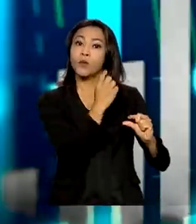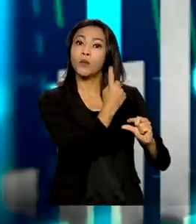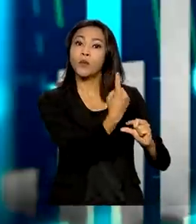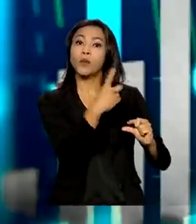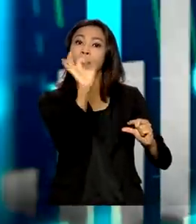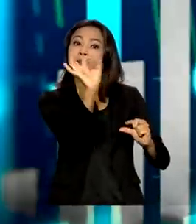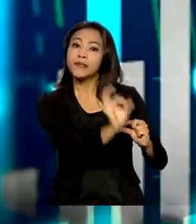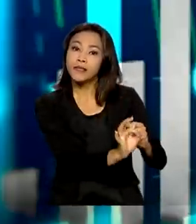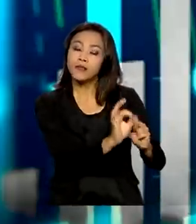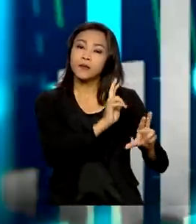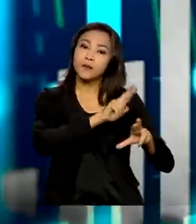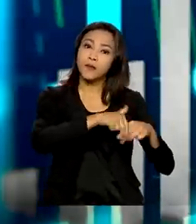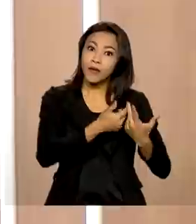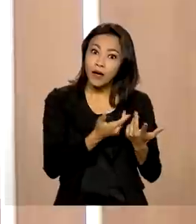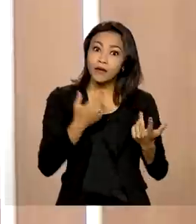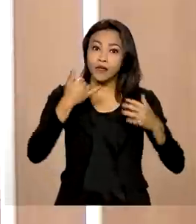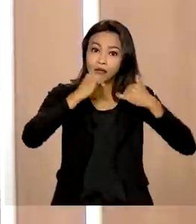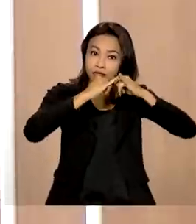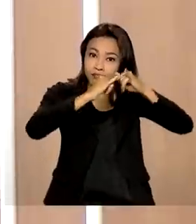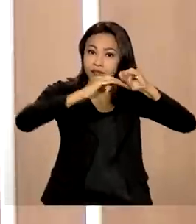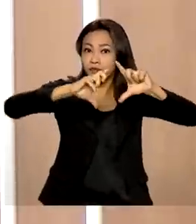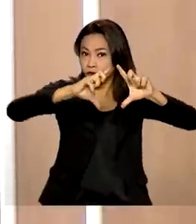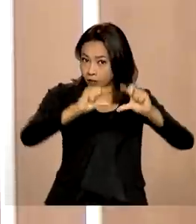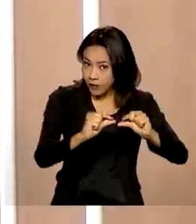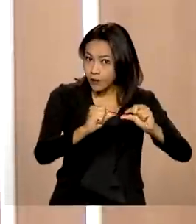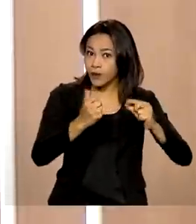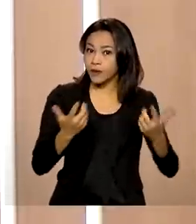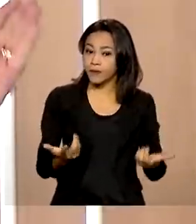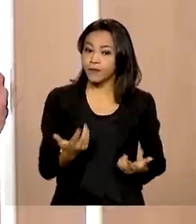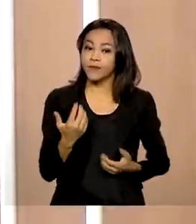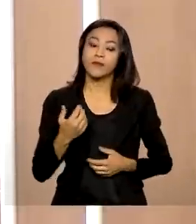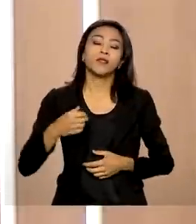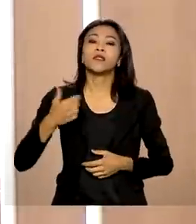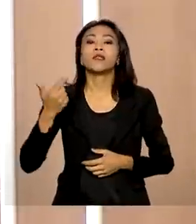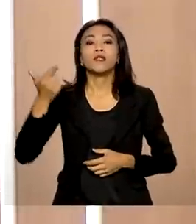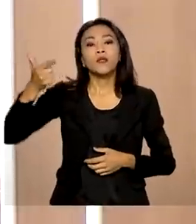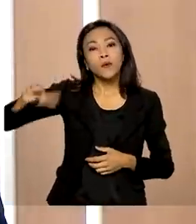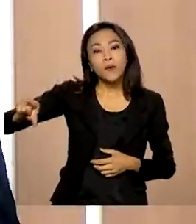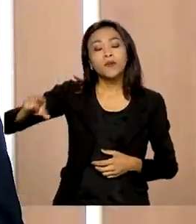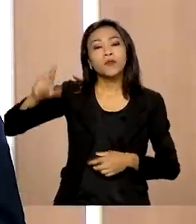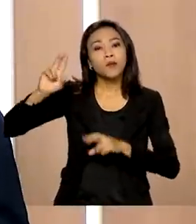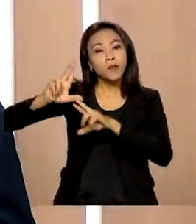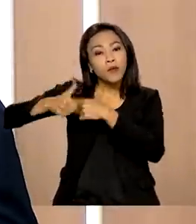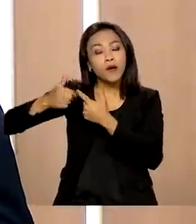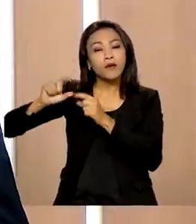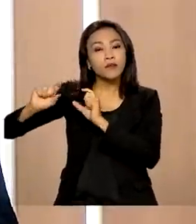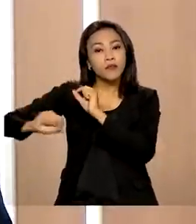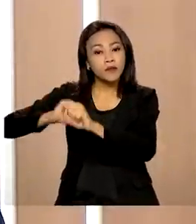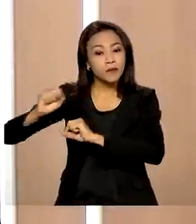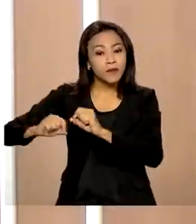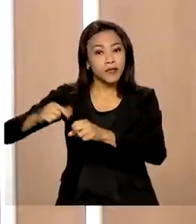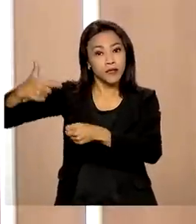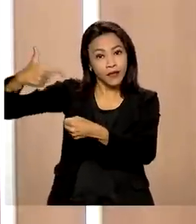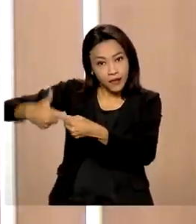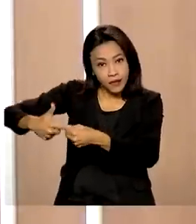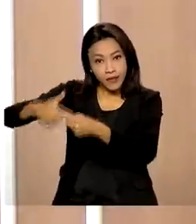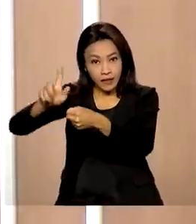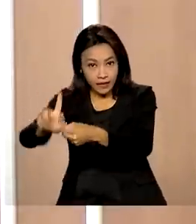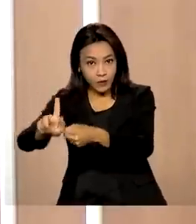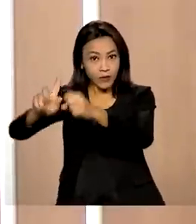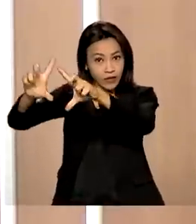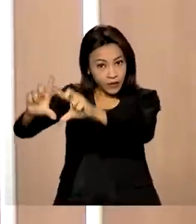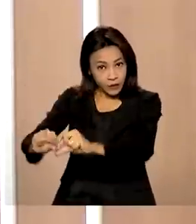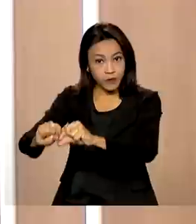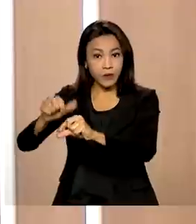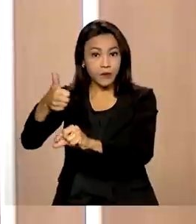em função do preço da eletricidade, no segundo caso, e no primeiro caso, em função da queda dos preços da gasolina, em torno de